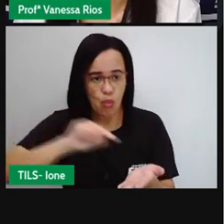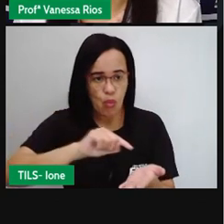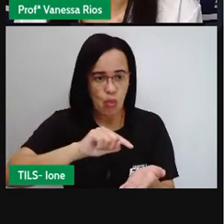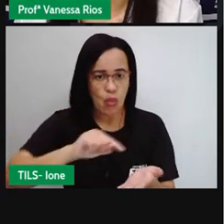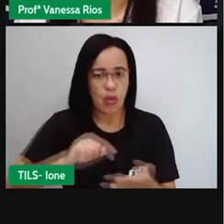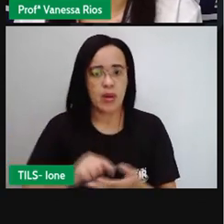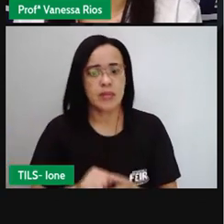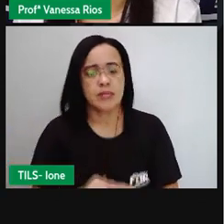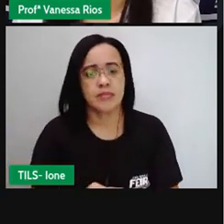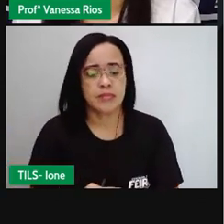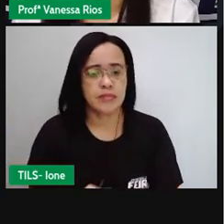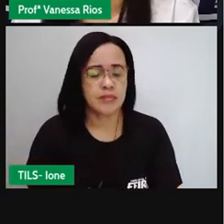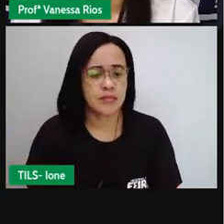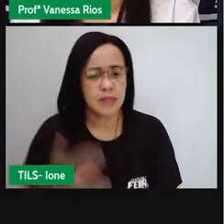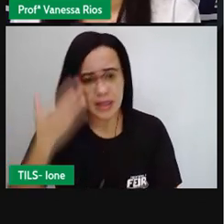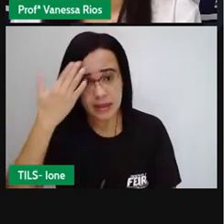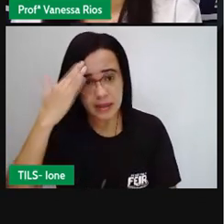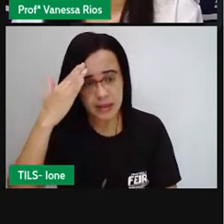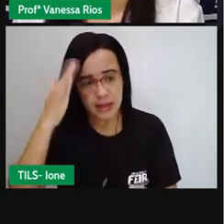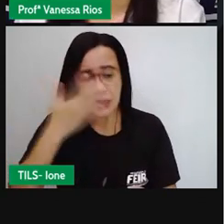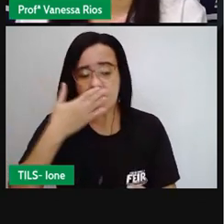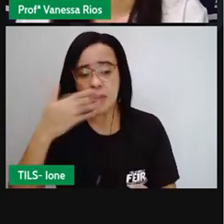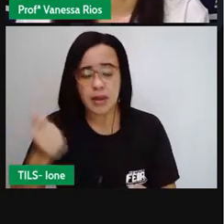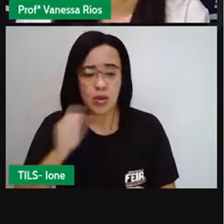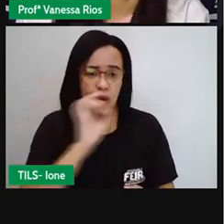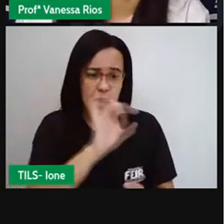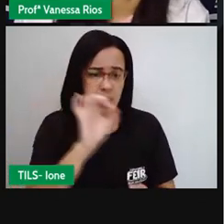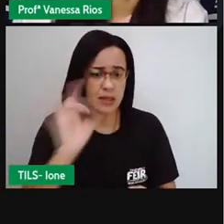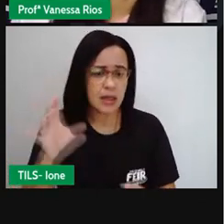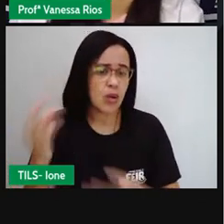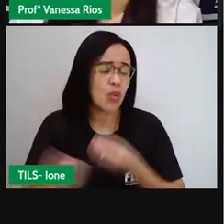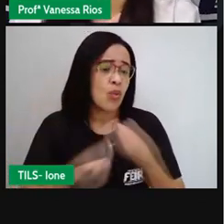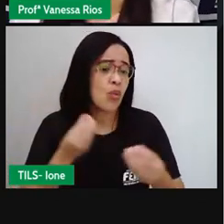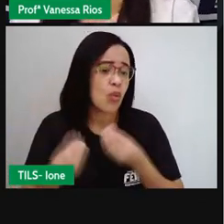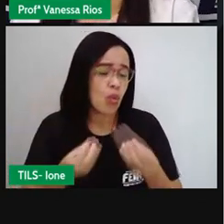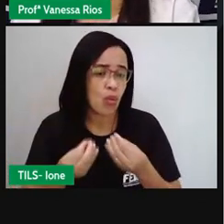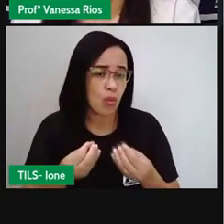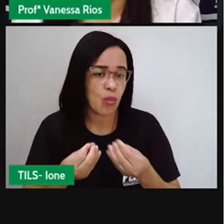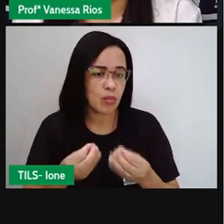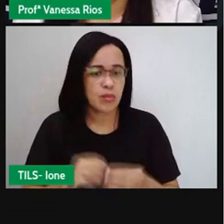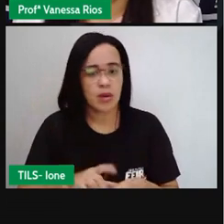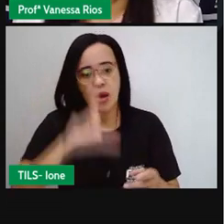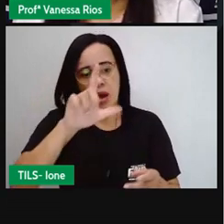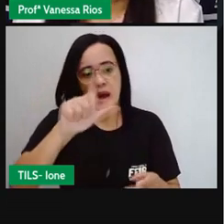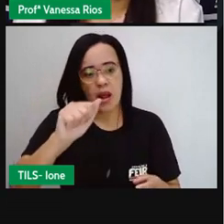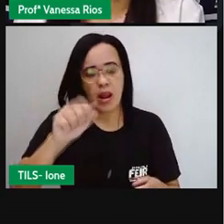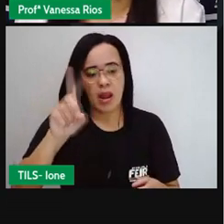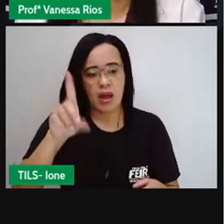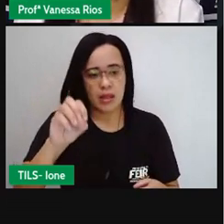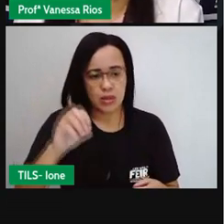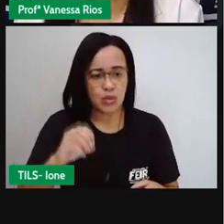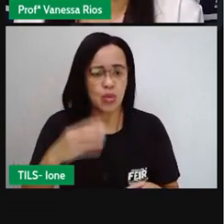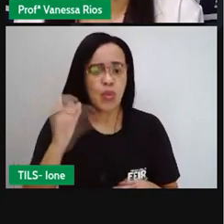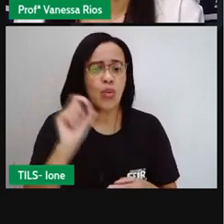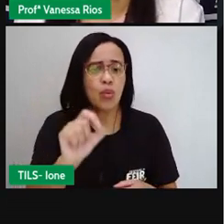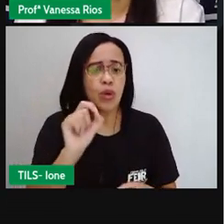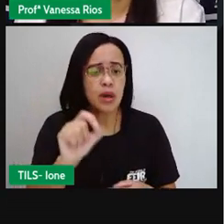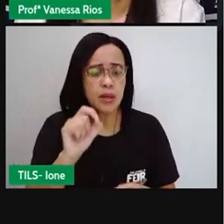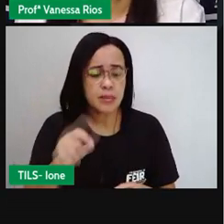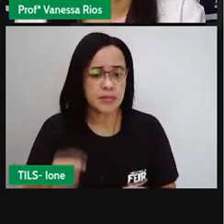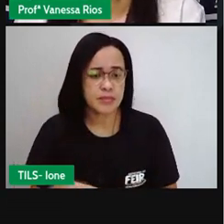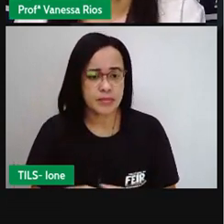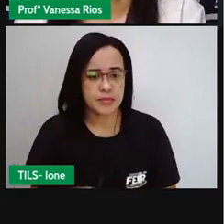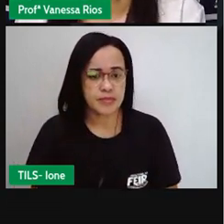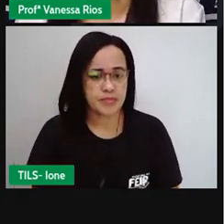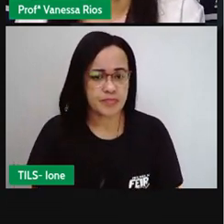Vamos entender melhor cada um o que é lado do ângulo e o que é vértice do ângulo. A PRO colocou aí o exemplo,